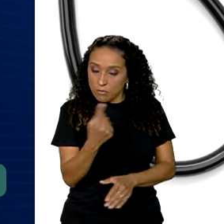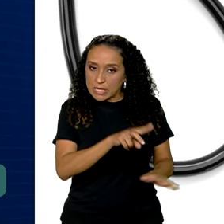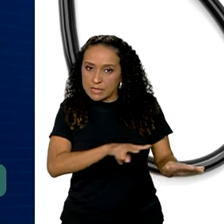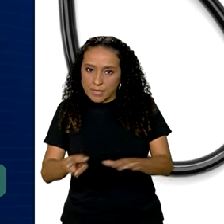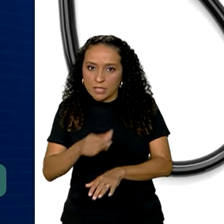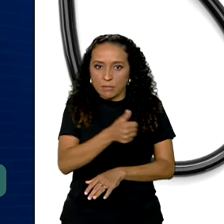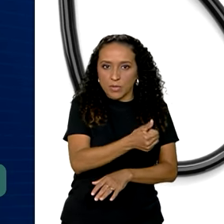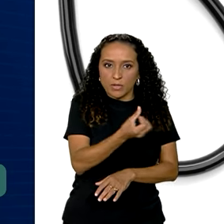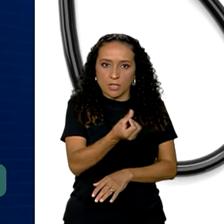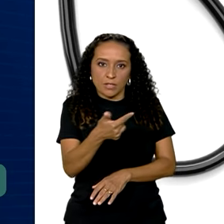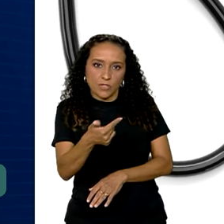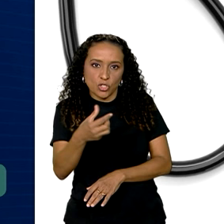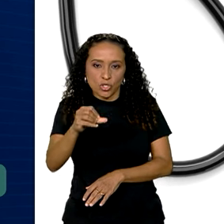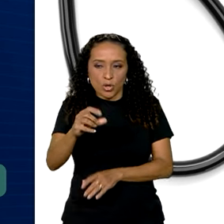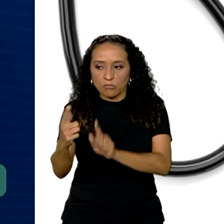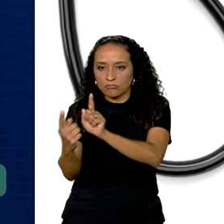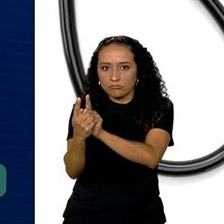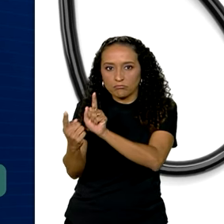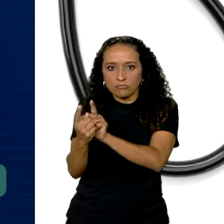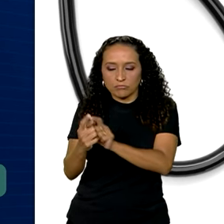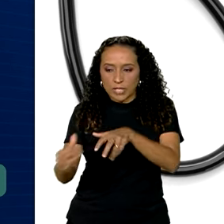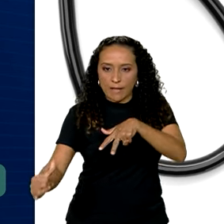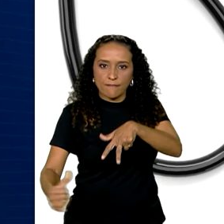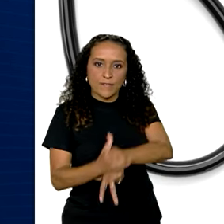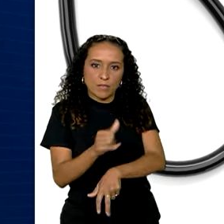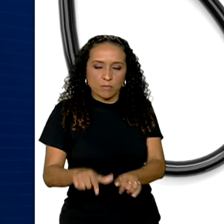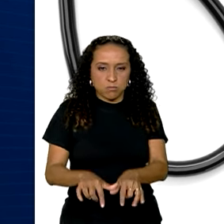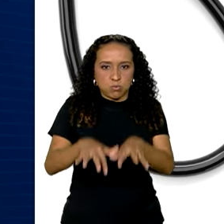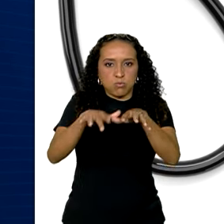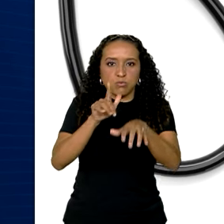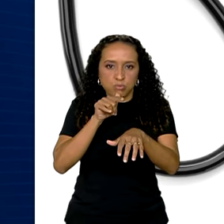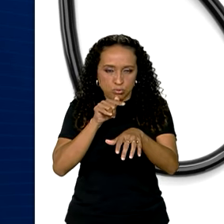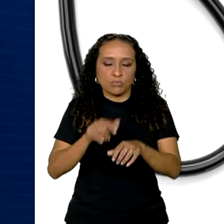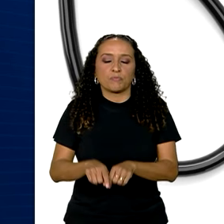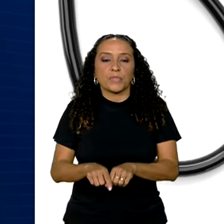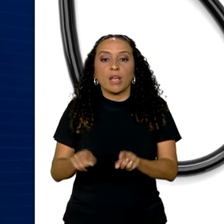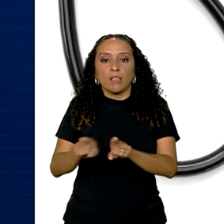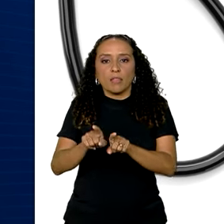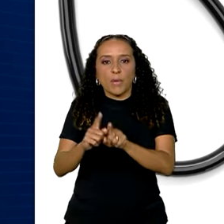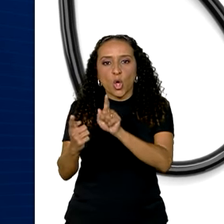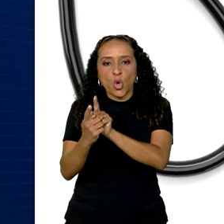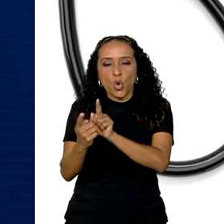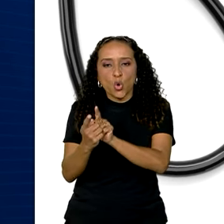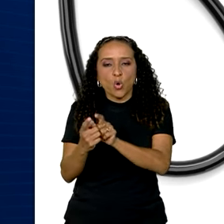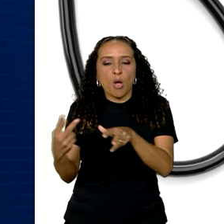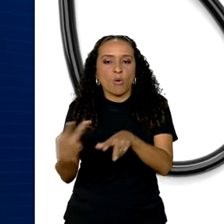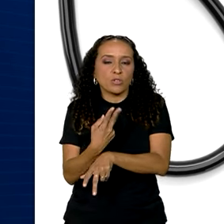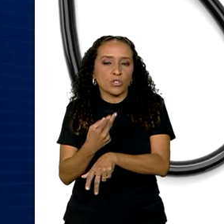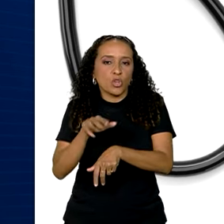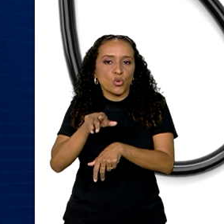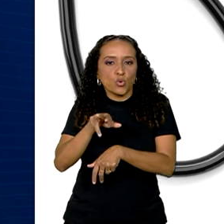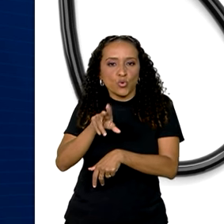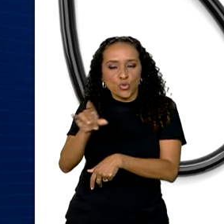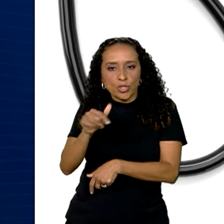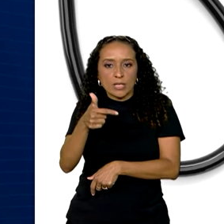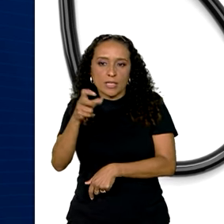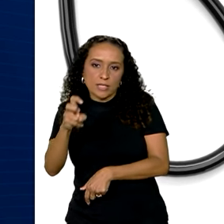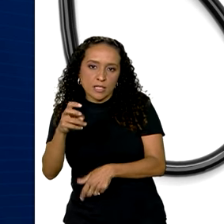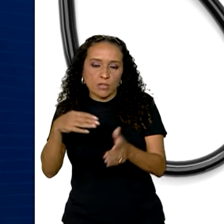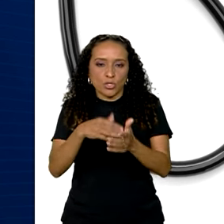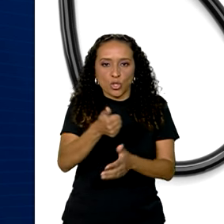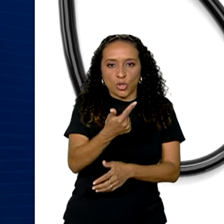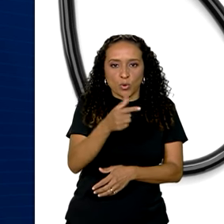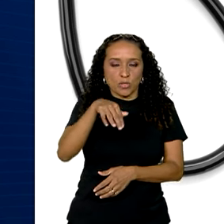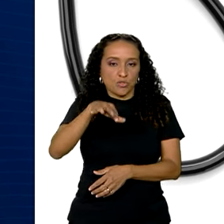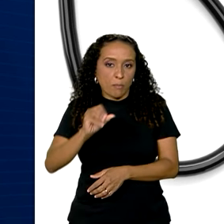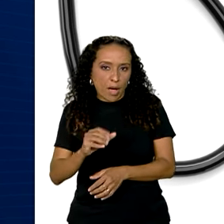.629 atendimentos às vítimas das enchentes. As consultas aconteceram entre os dias 5 e 12 de maio,